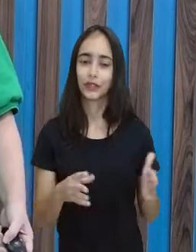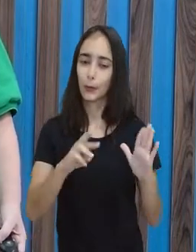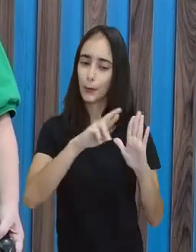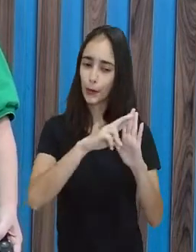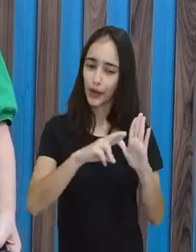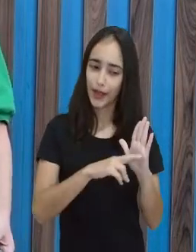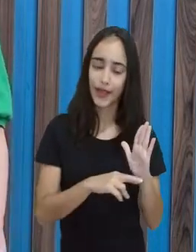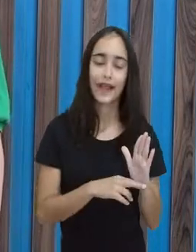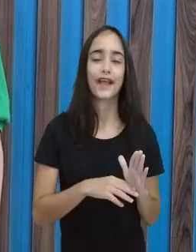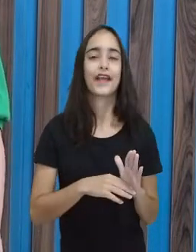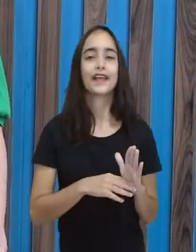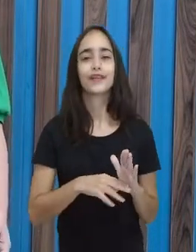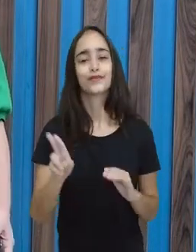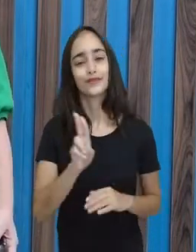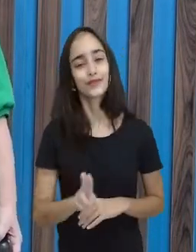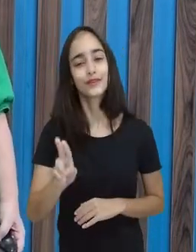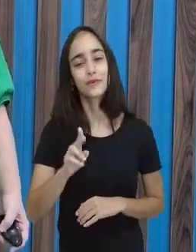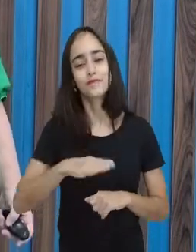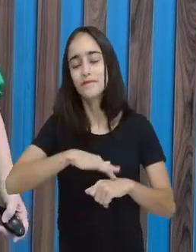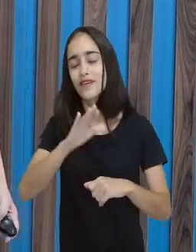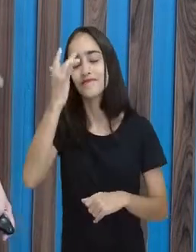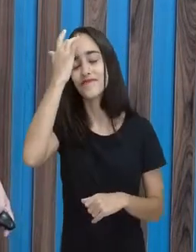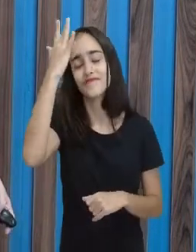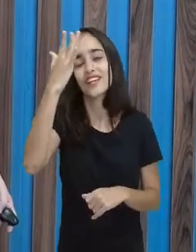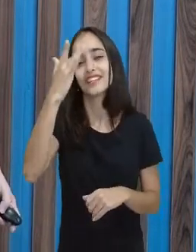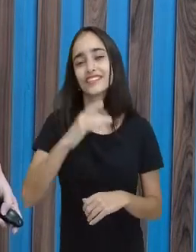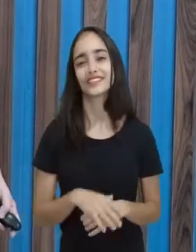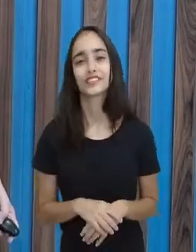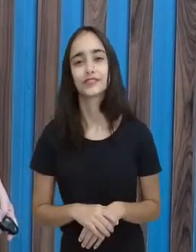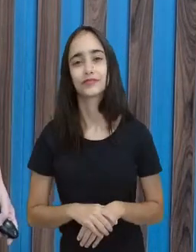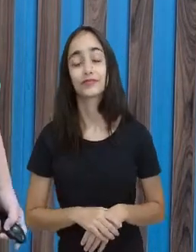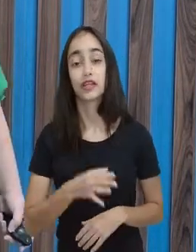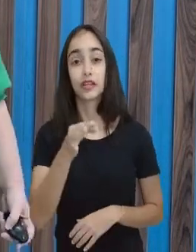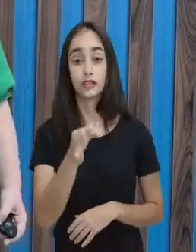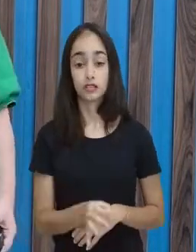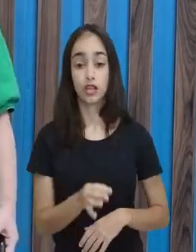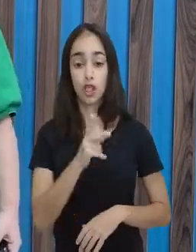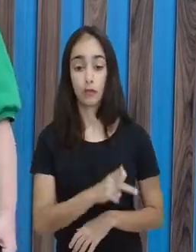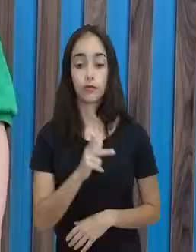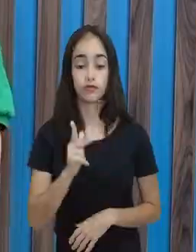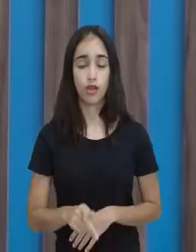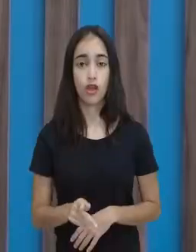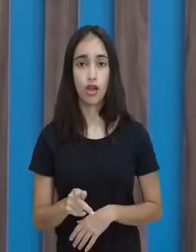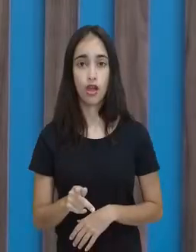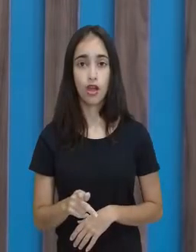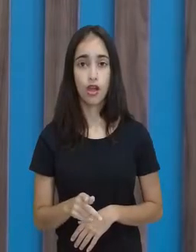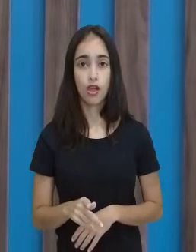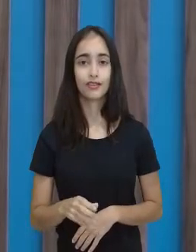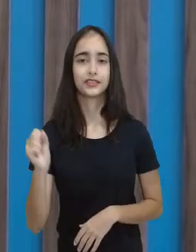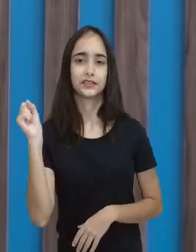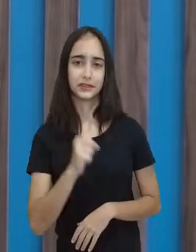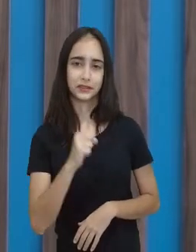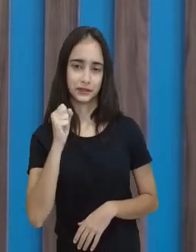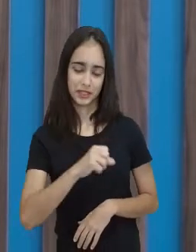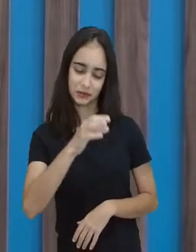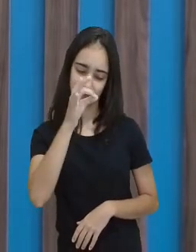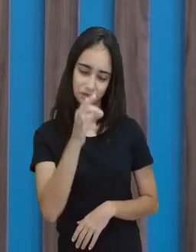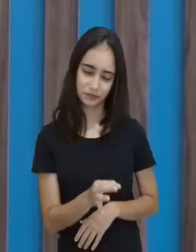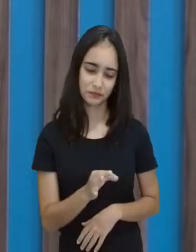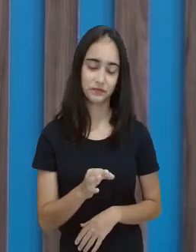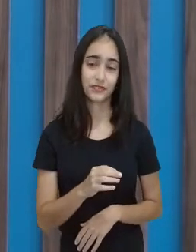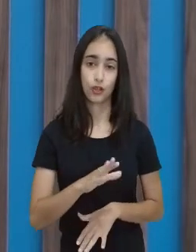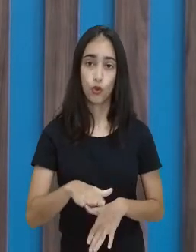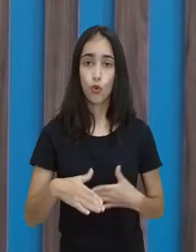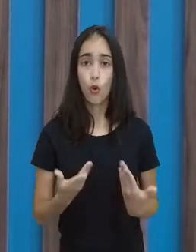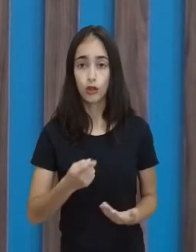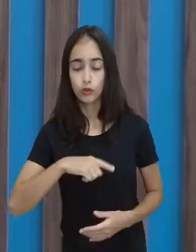ela só é simples se você entender o conceito. Tô certa, professor Ricardinho? Com toda certeza. Quando a gente vai desenvolver um